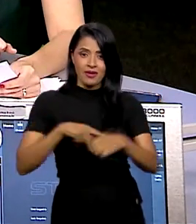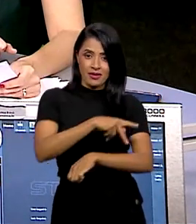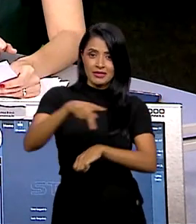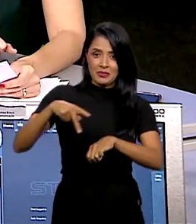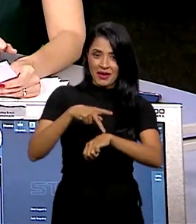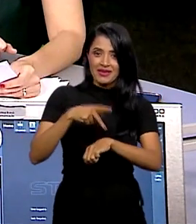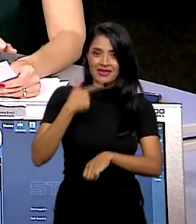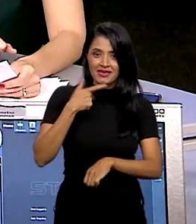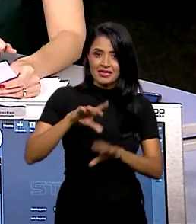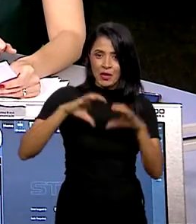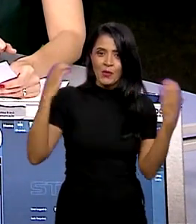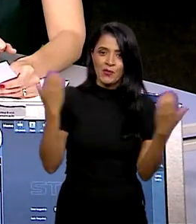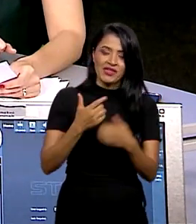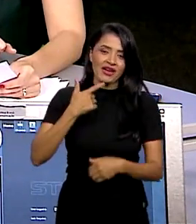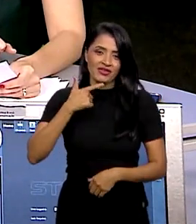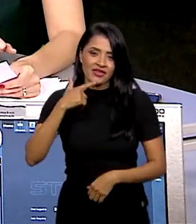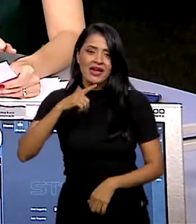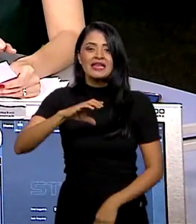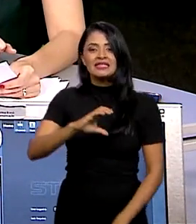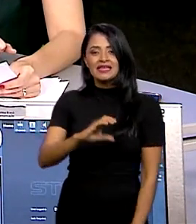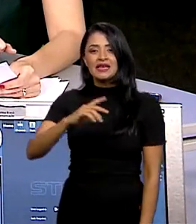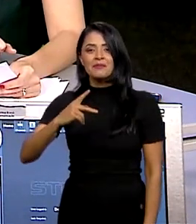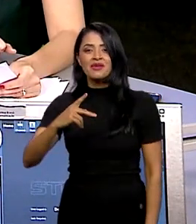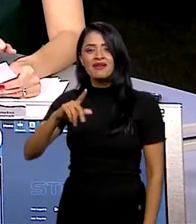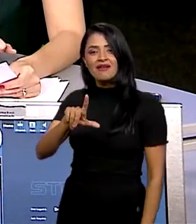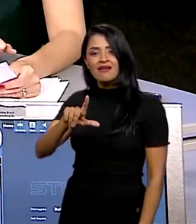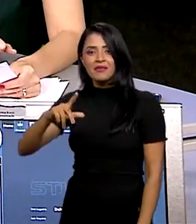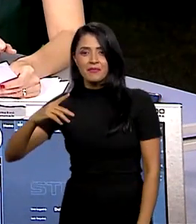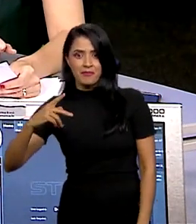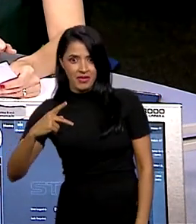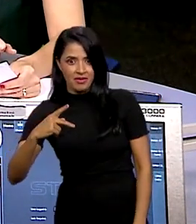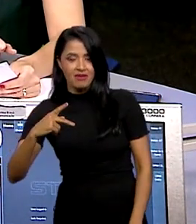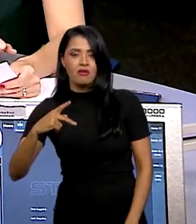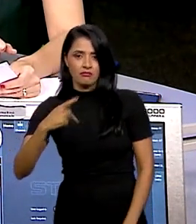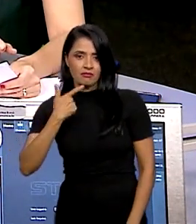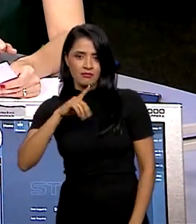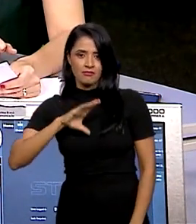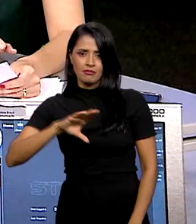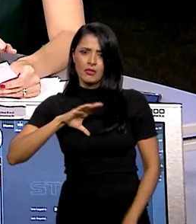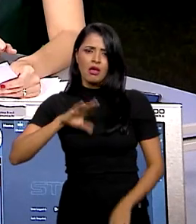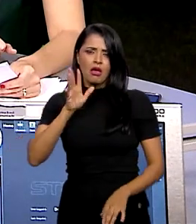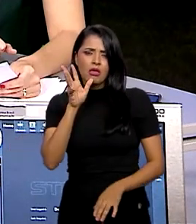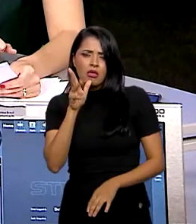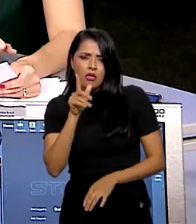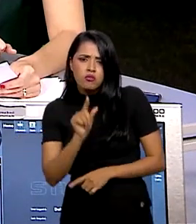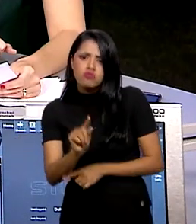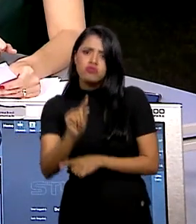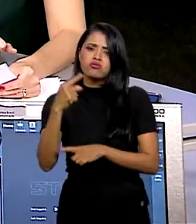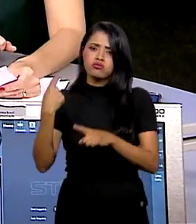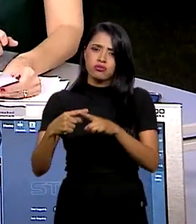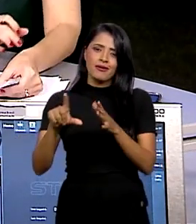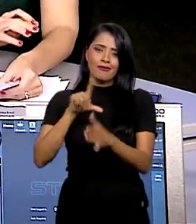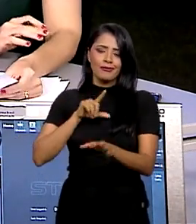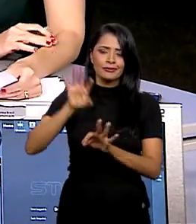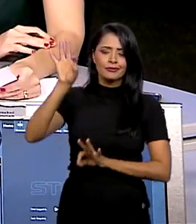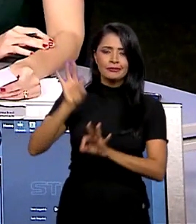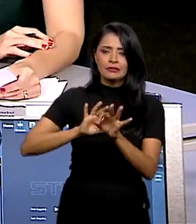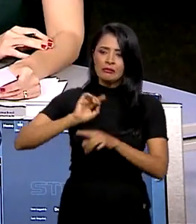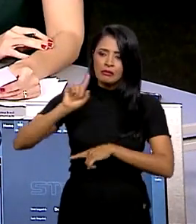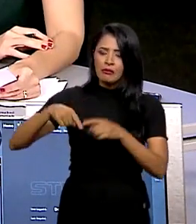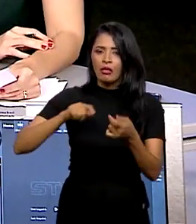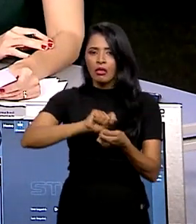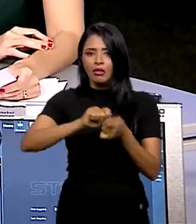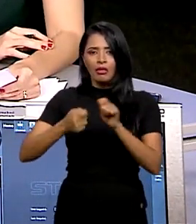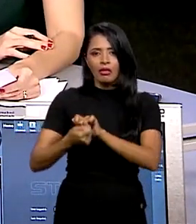países da CPLP. Isso sempre demora um pouco porque tem que fazer uma evolução e uma